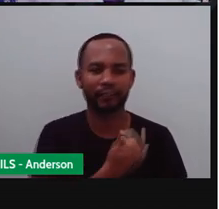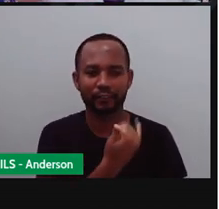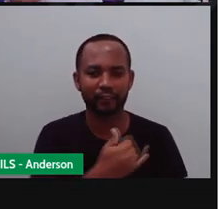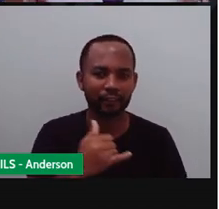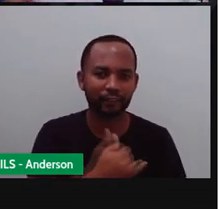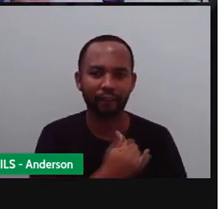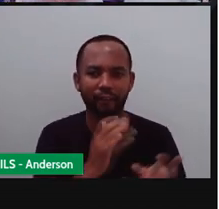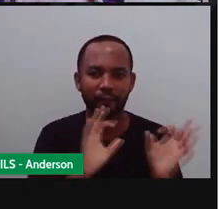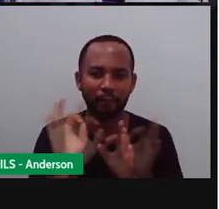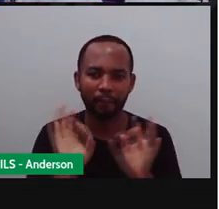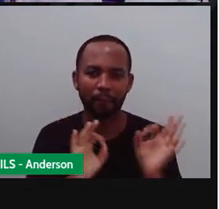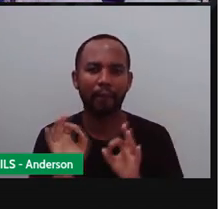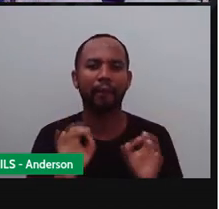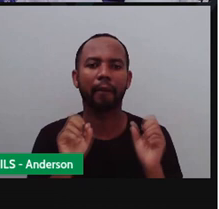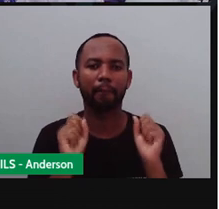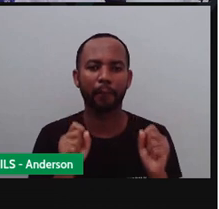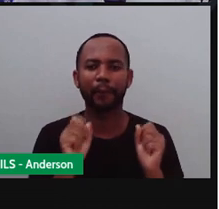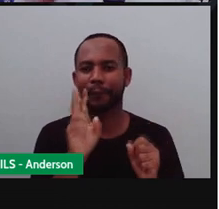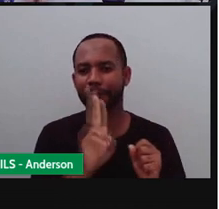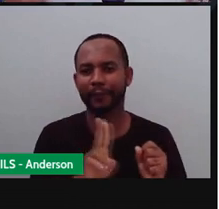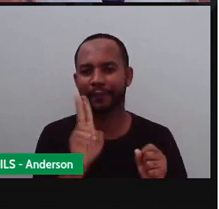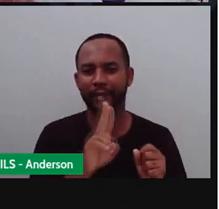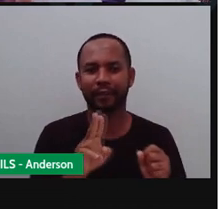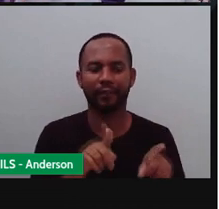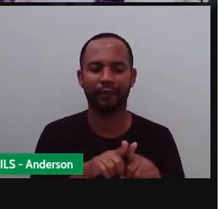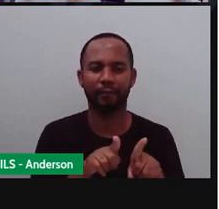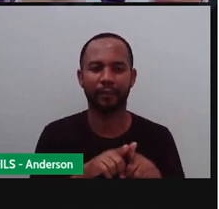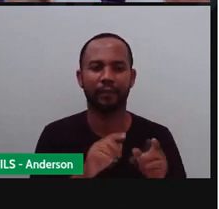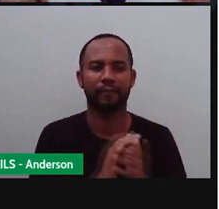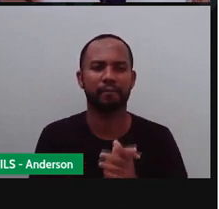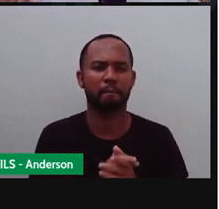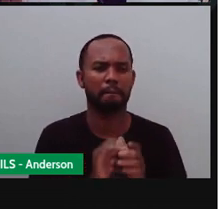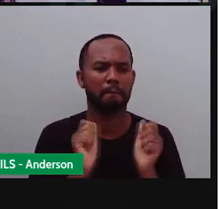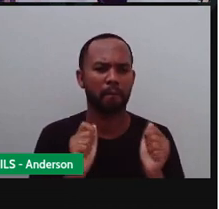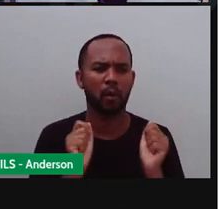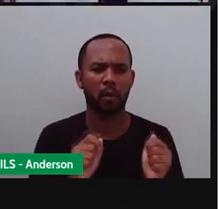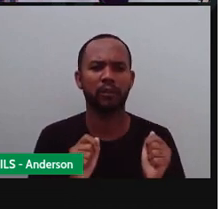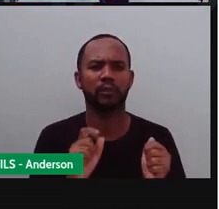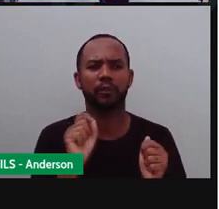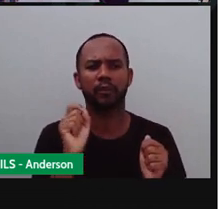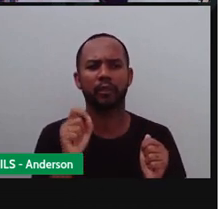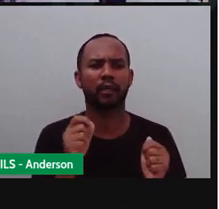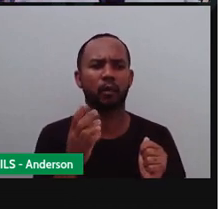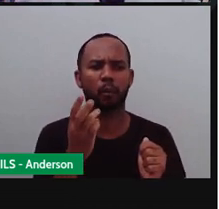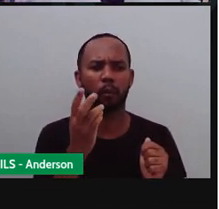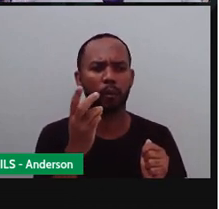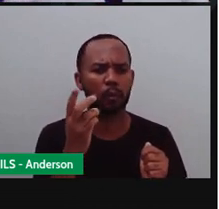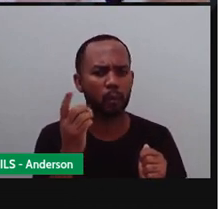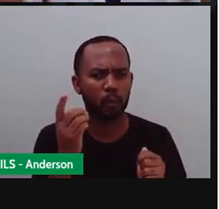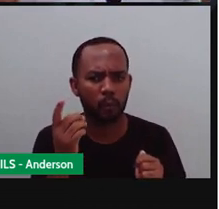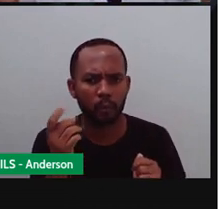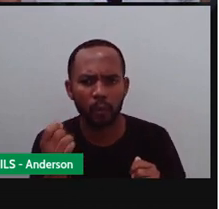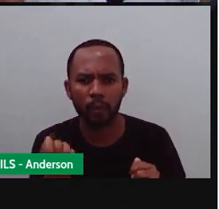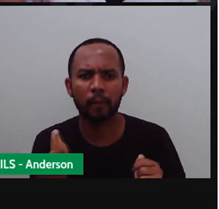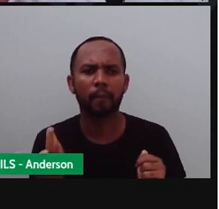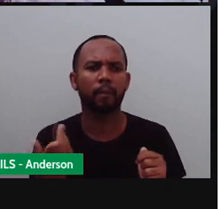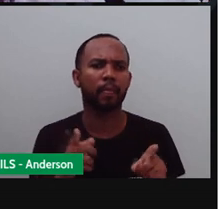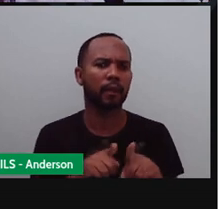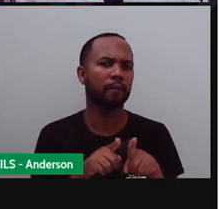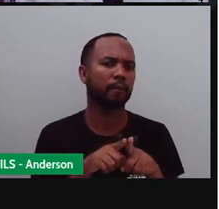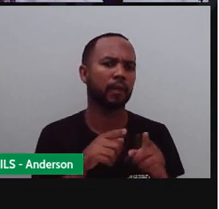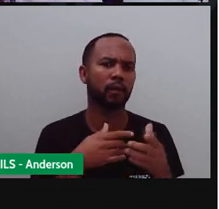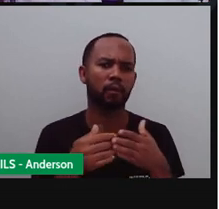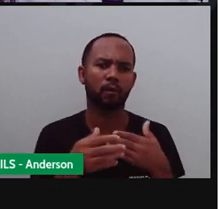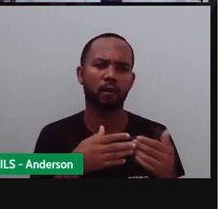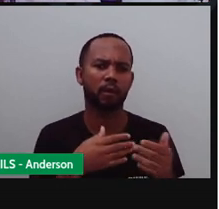As estratégias que vocês podem utilizar. E aqui com a gente, vocês podem fazer as continhas de vocês, né? Da forma como